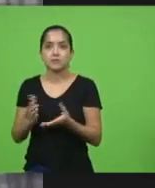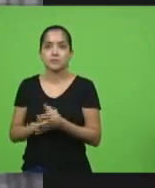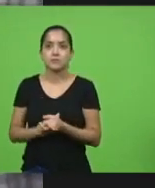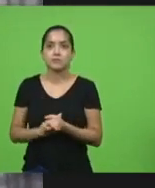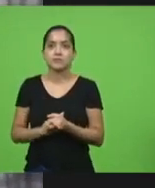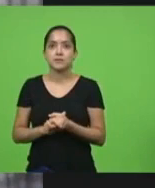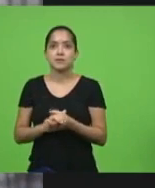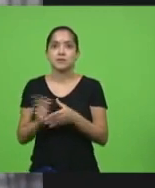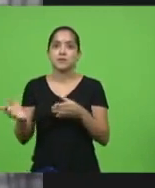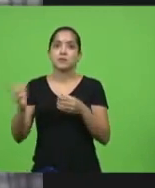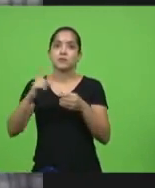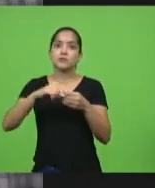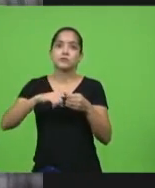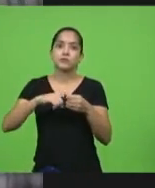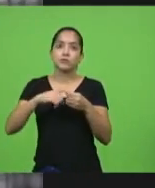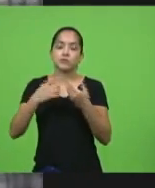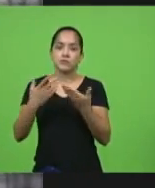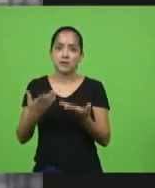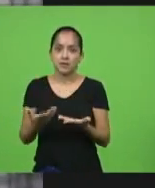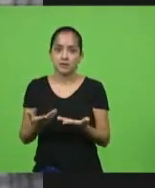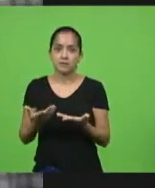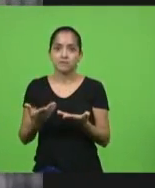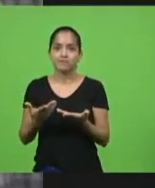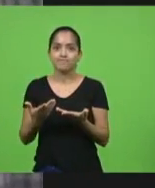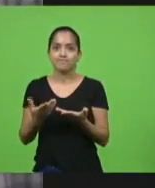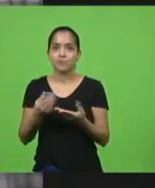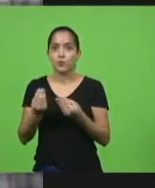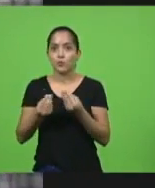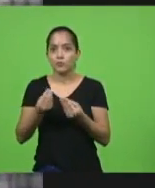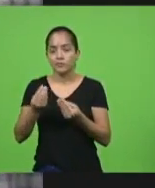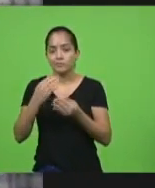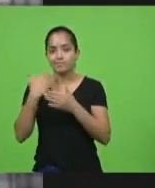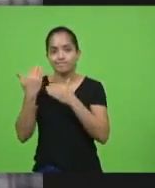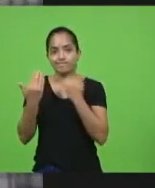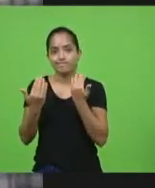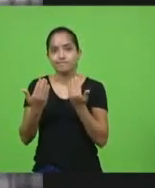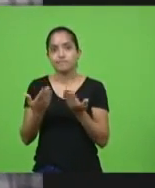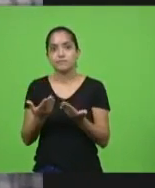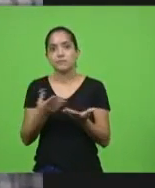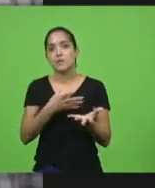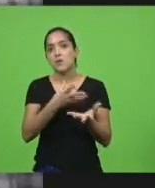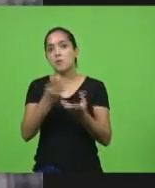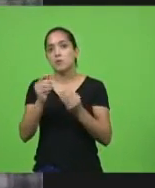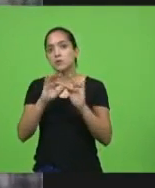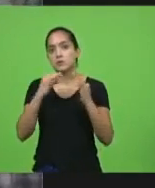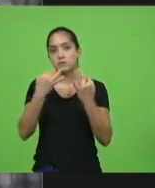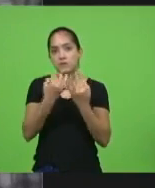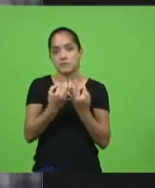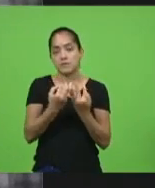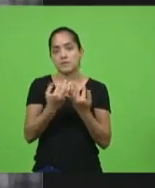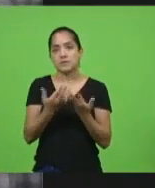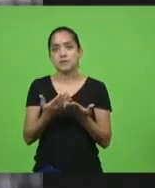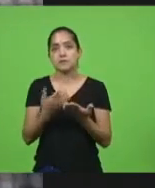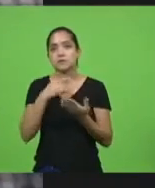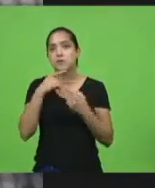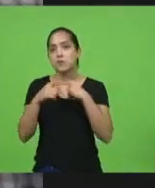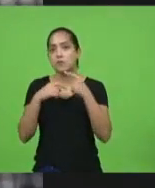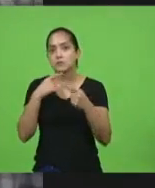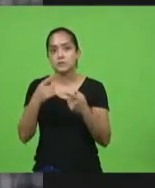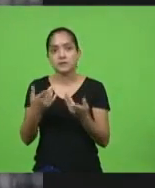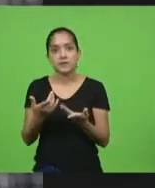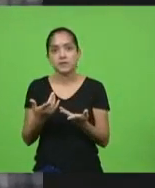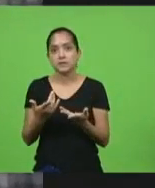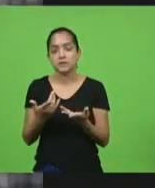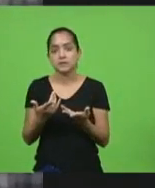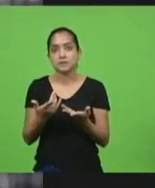pijama de pau. Muitas, muitas famílias não conseguem mais ver os seus entes queridos